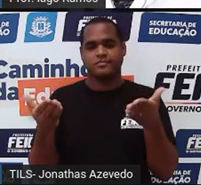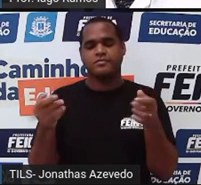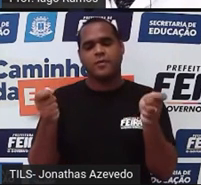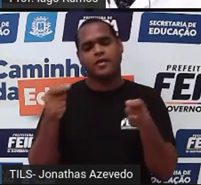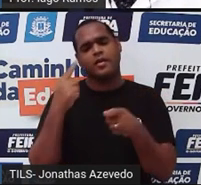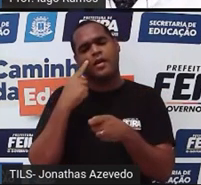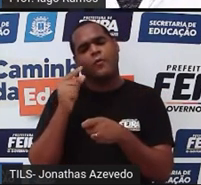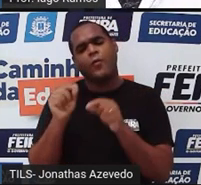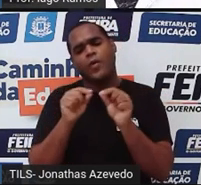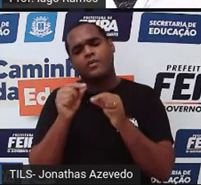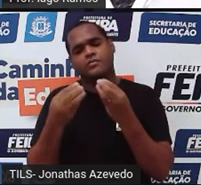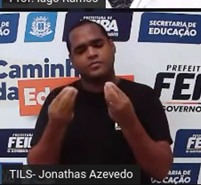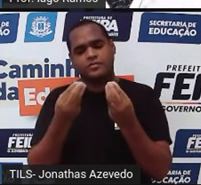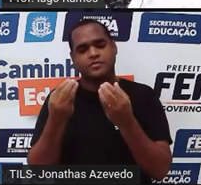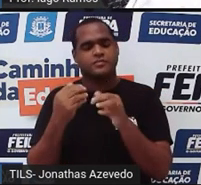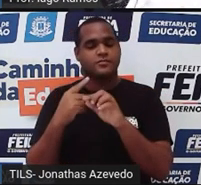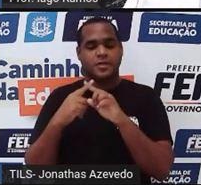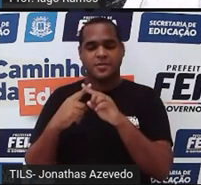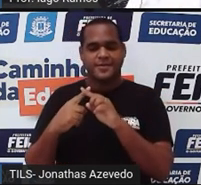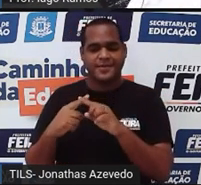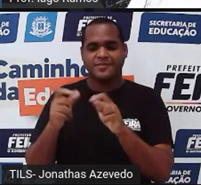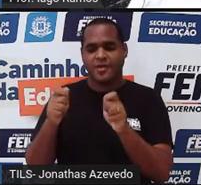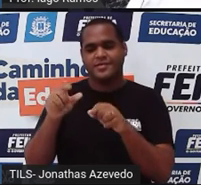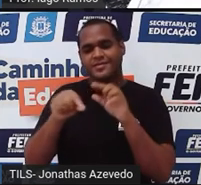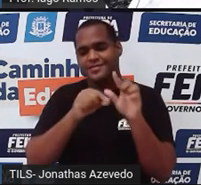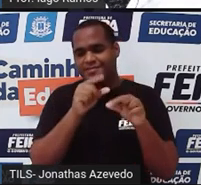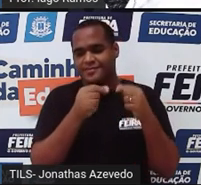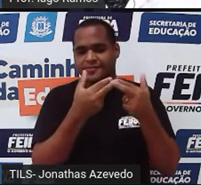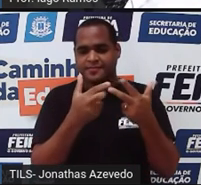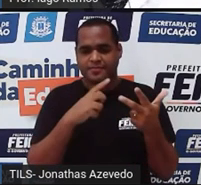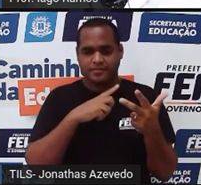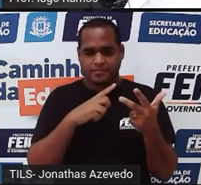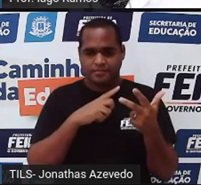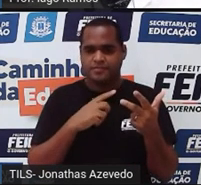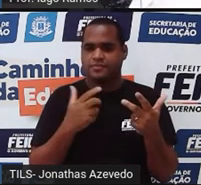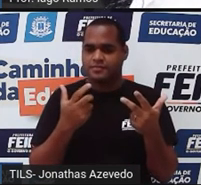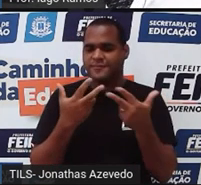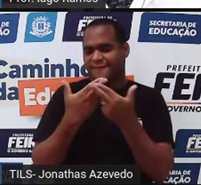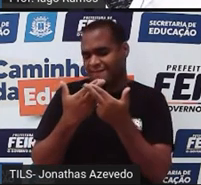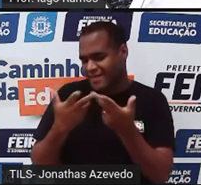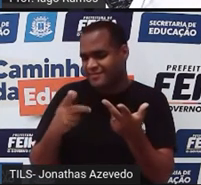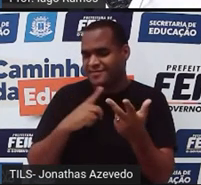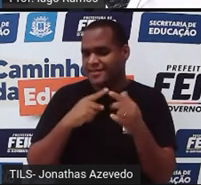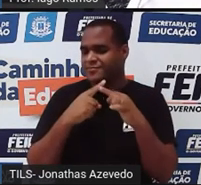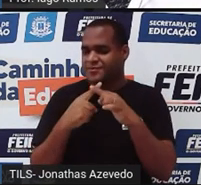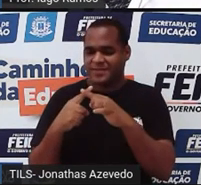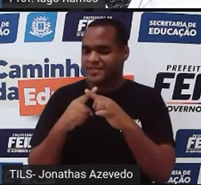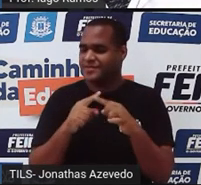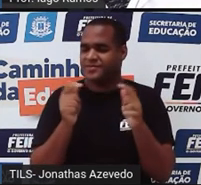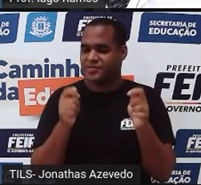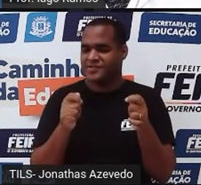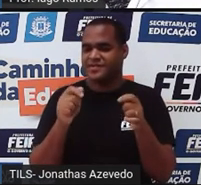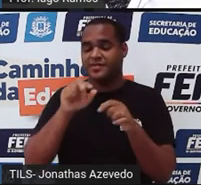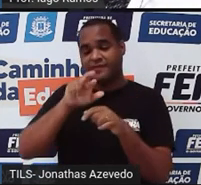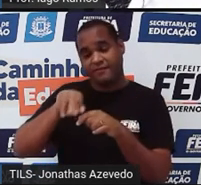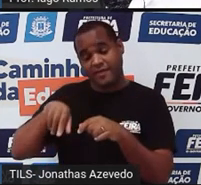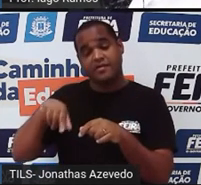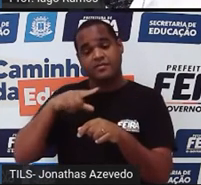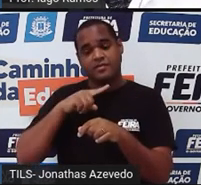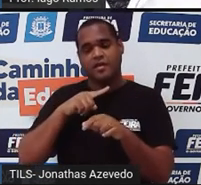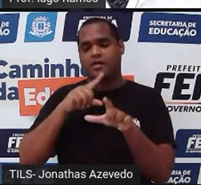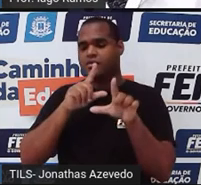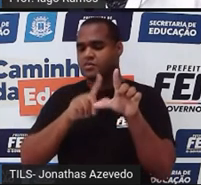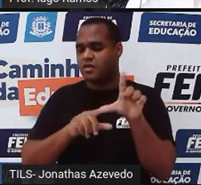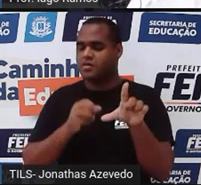Eu multiplico todas essas opções, tá? Porque multiplicando todas essas opções, eu tenho todas as opções de